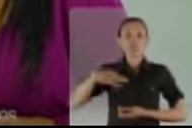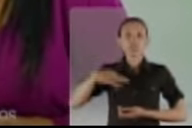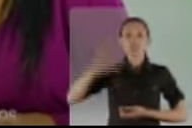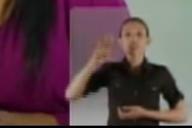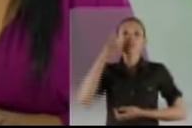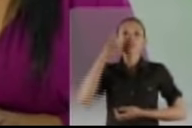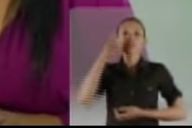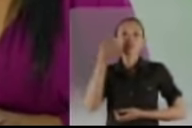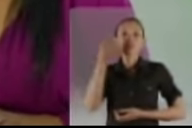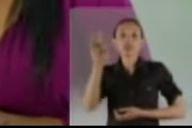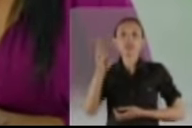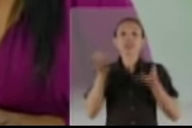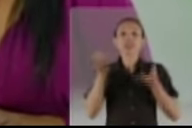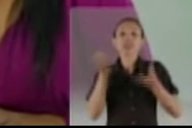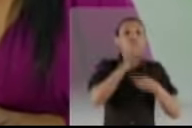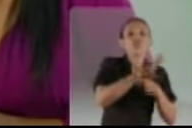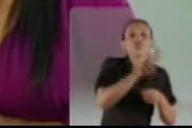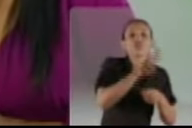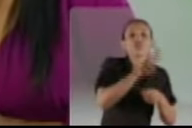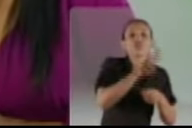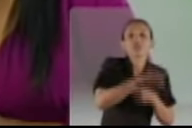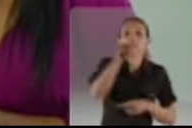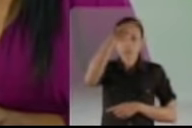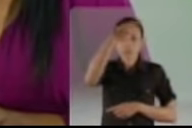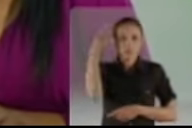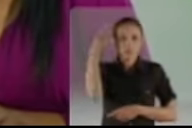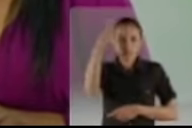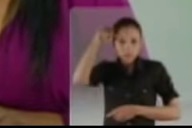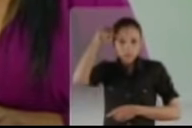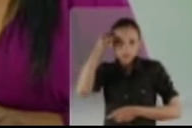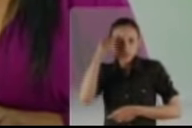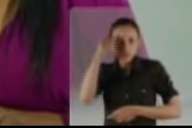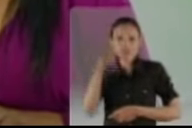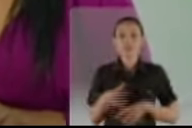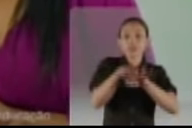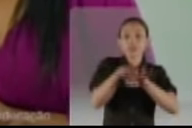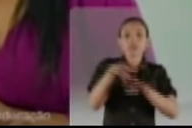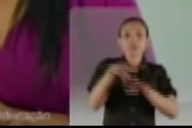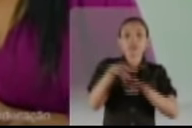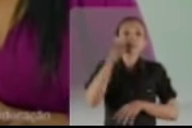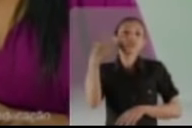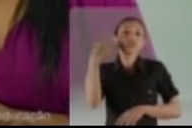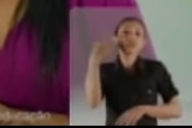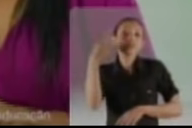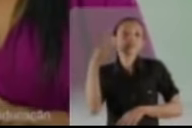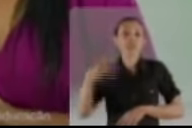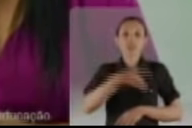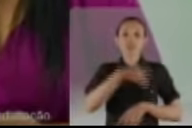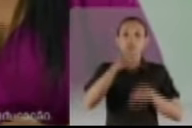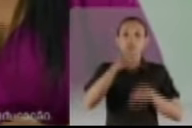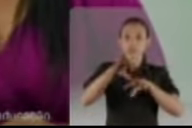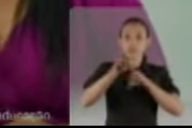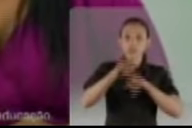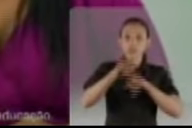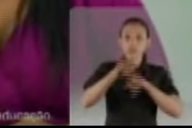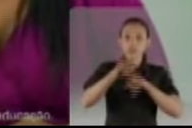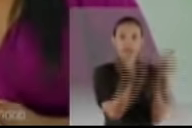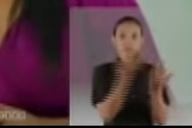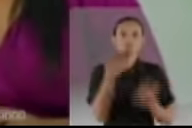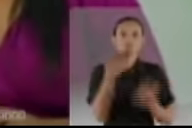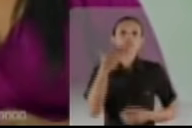PROS. Quero legislar e fiscalizar para você, cidadão matogrossense, pela inclusão da mulher na política, saúde e educação.